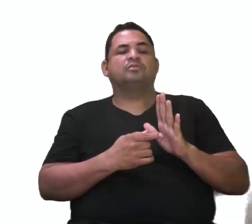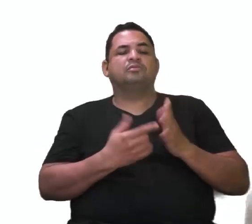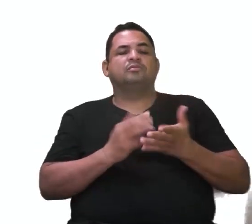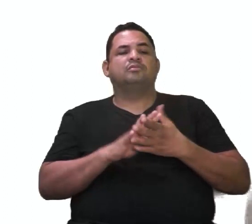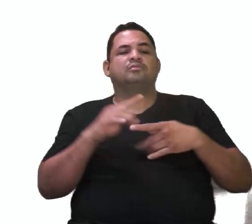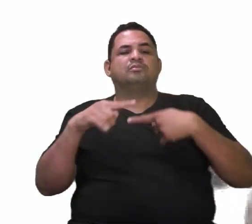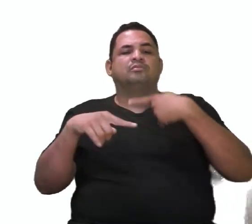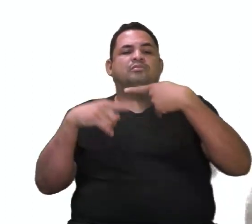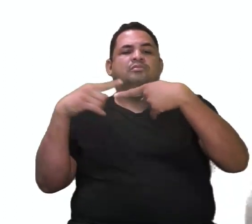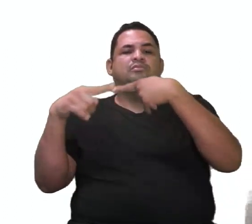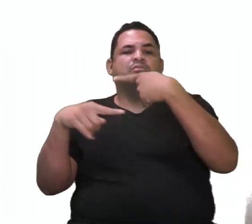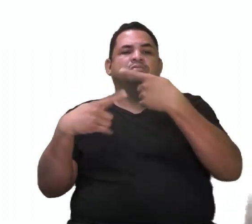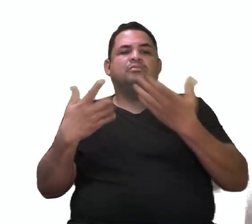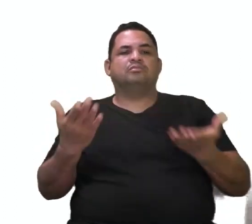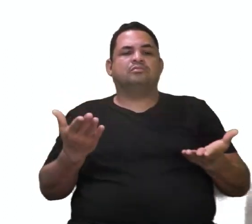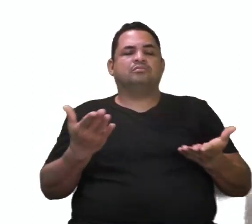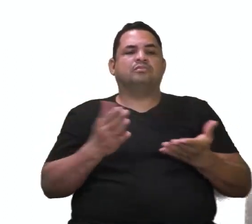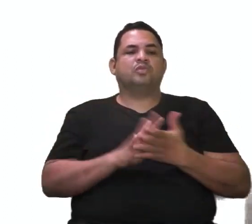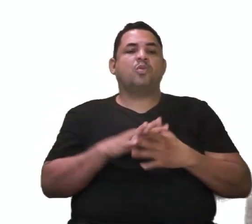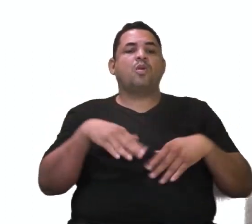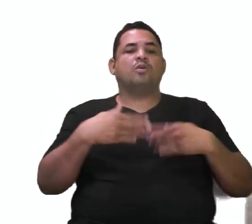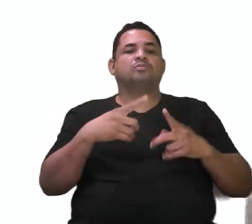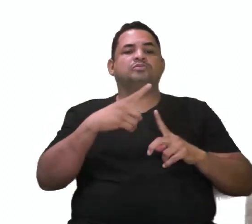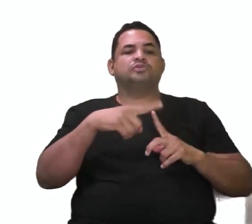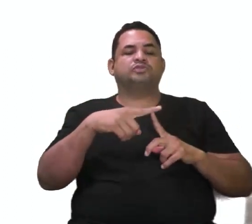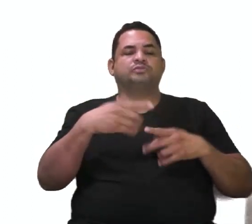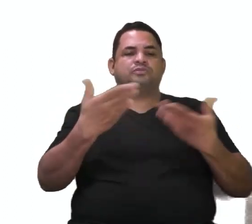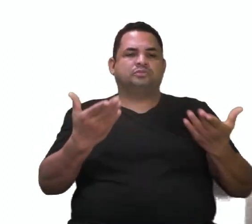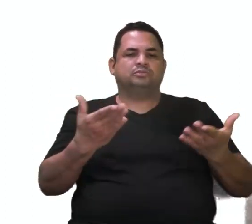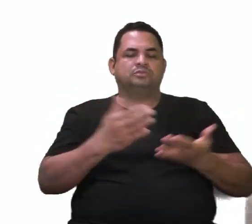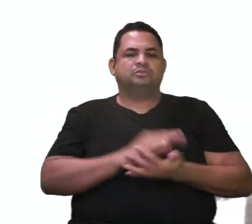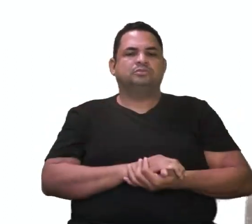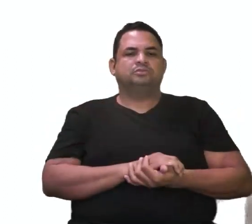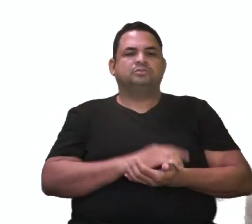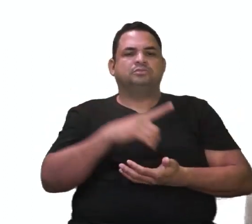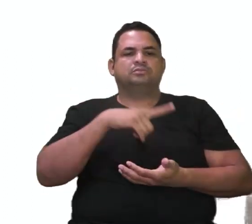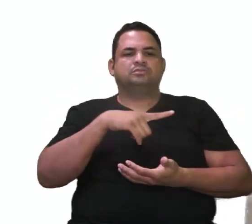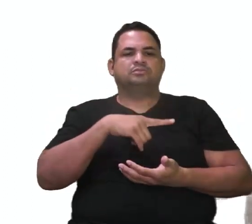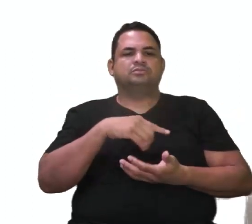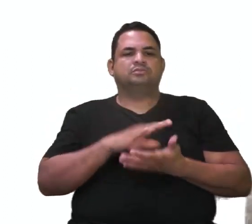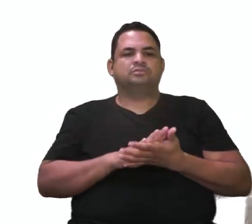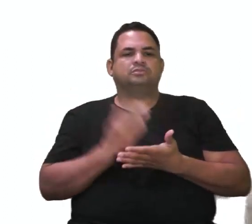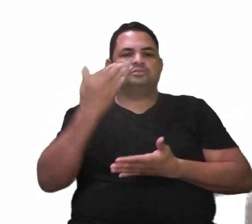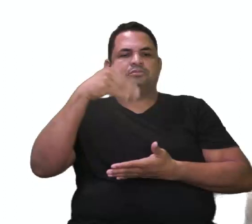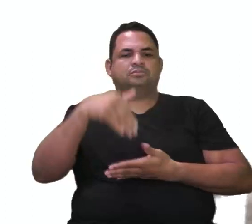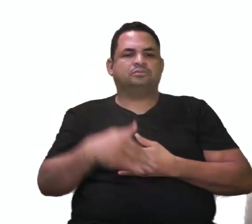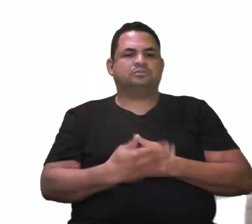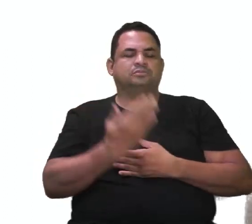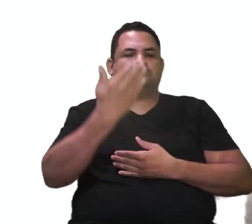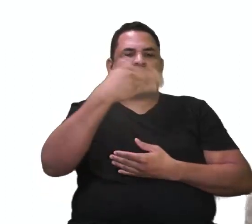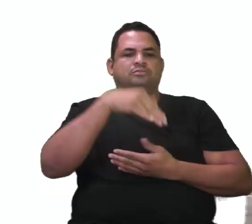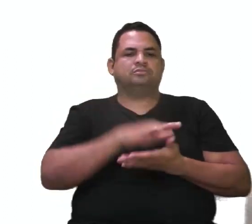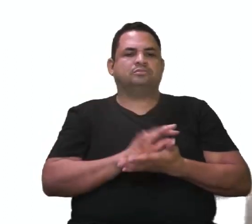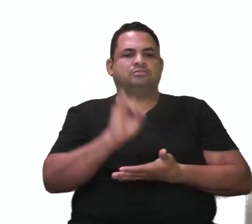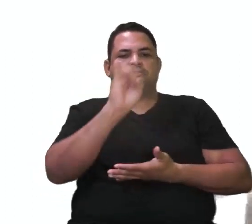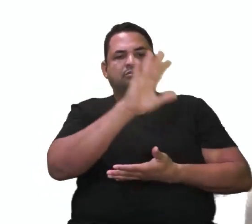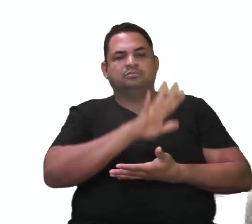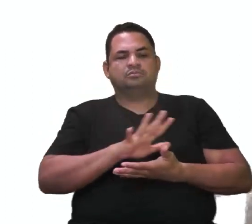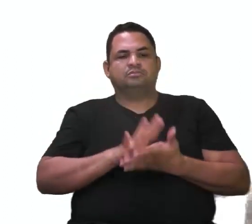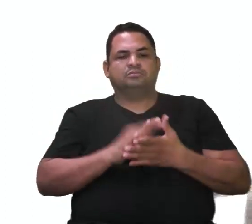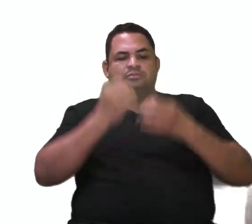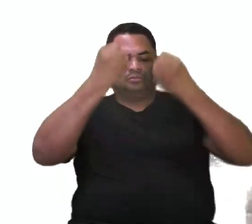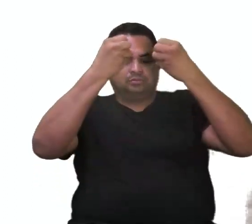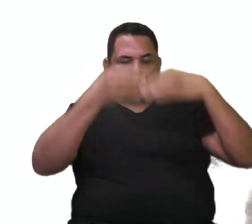evolução. Que tipo de evolução? Olha lá! A gente tem o golfinho. Essa imagem a gente